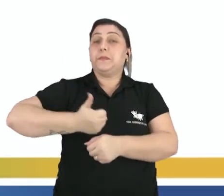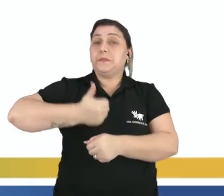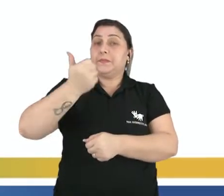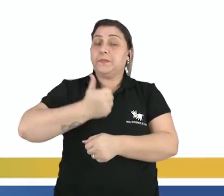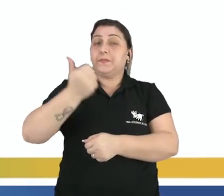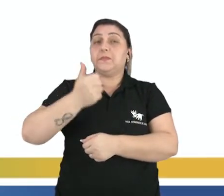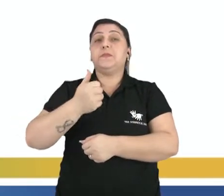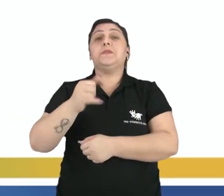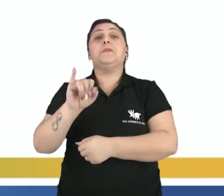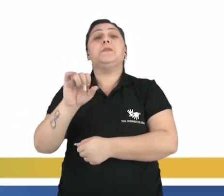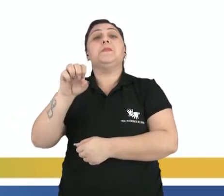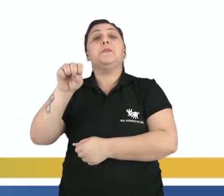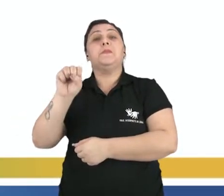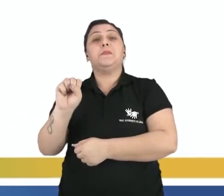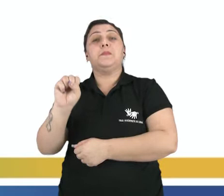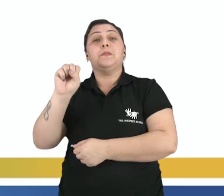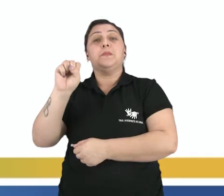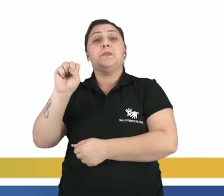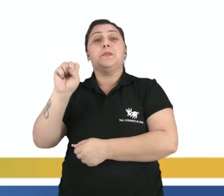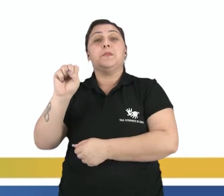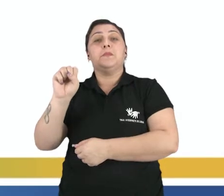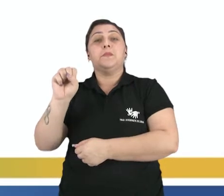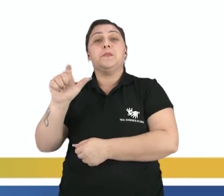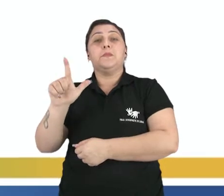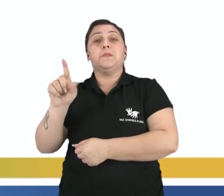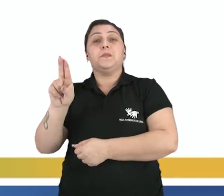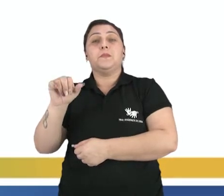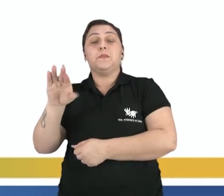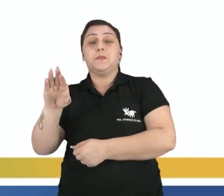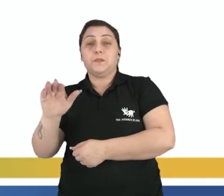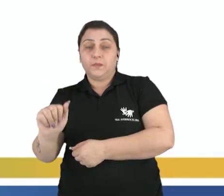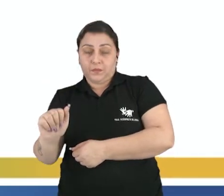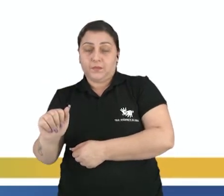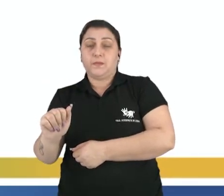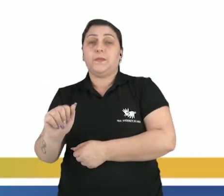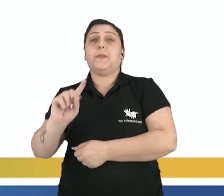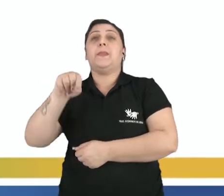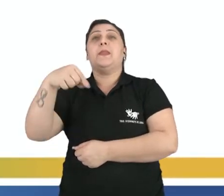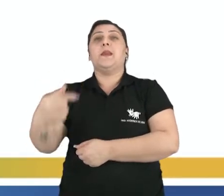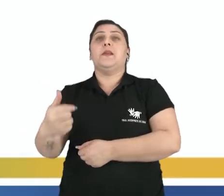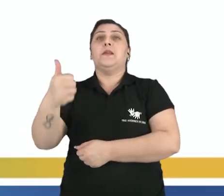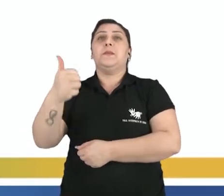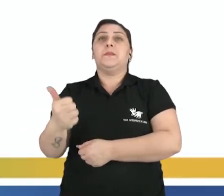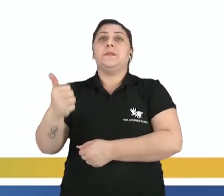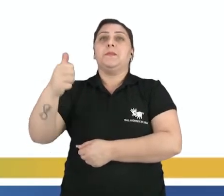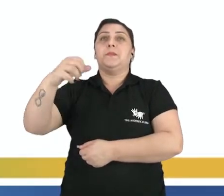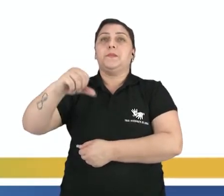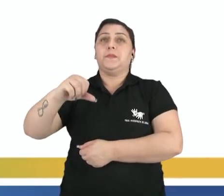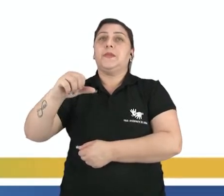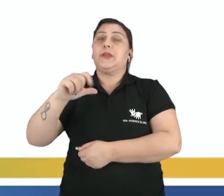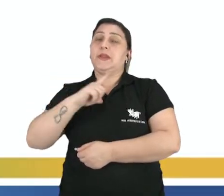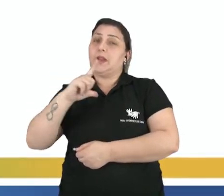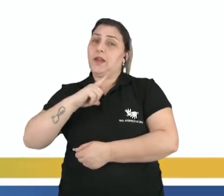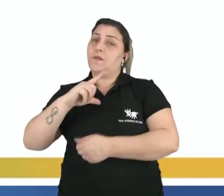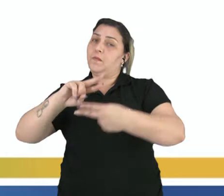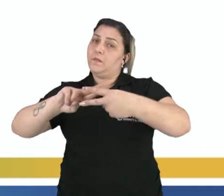insulina transgênica. Depois, em 1996, teve o boom da clonagem.